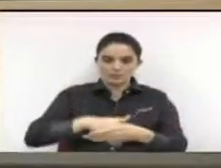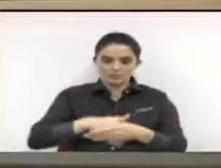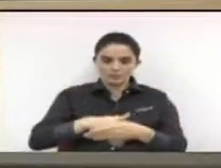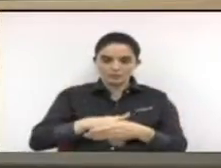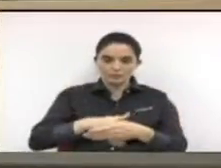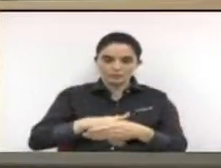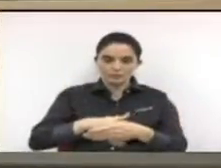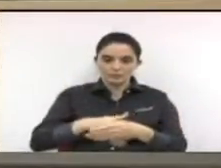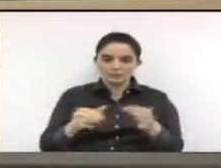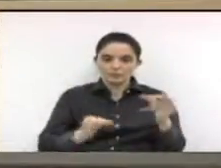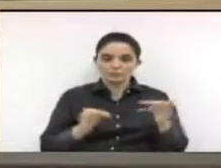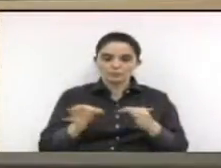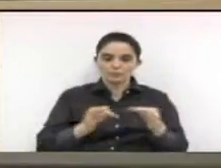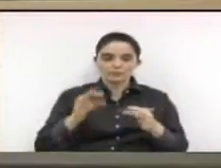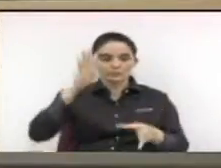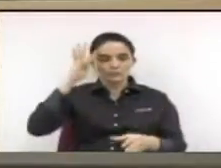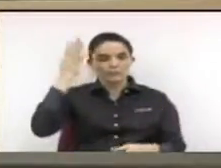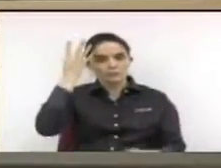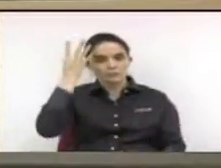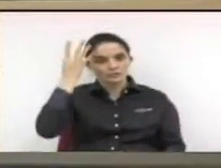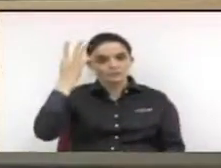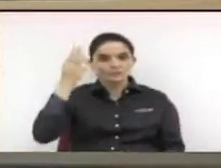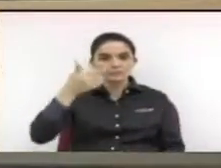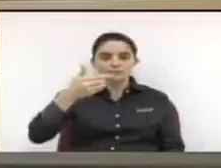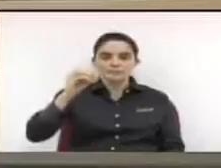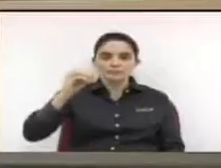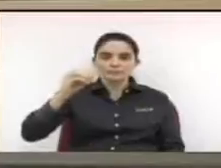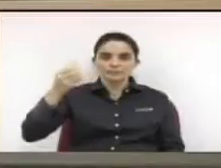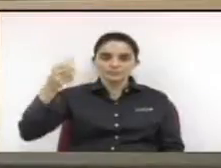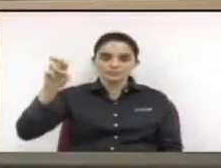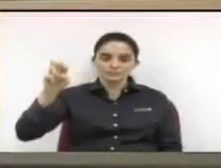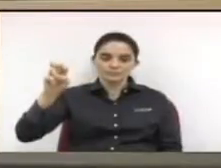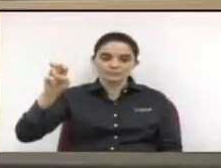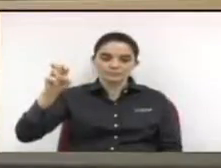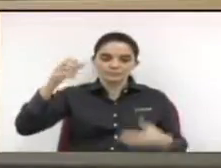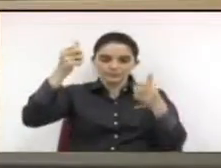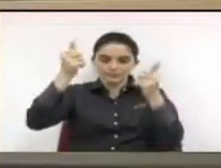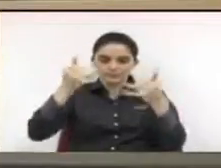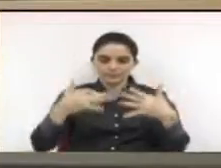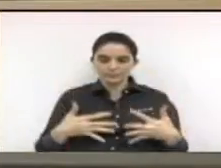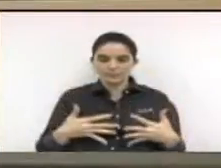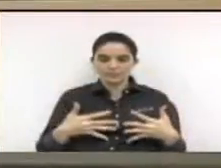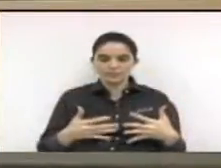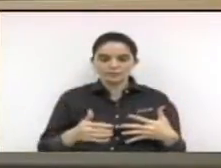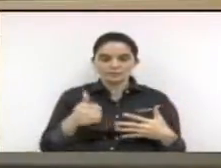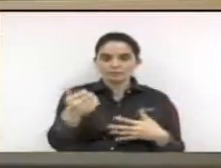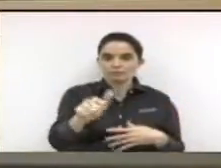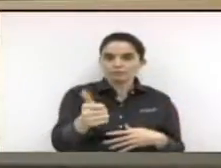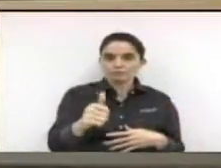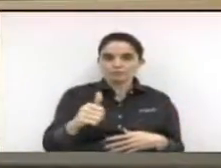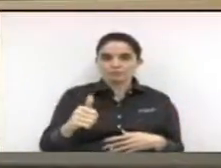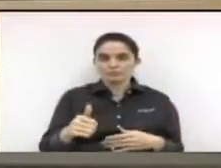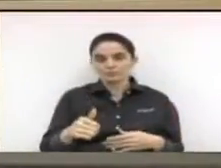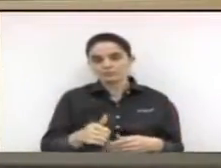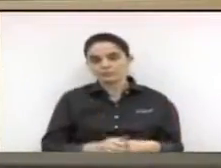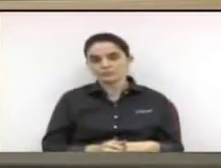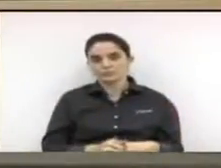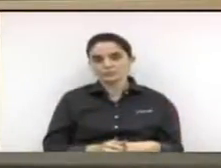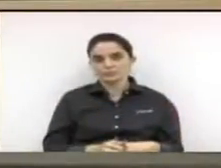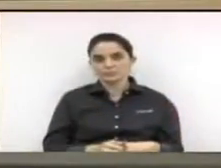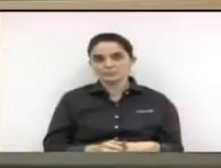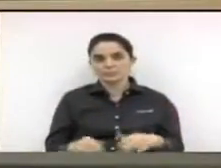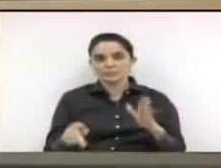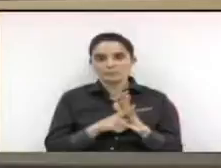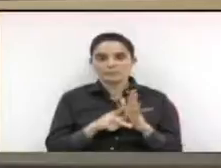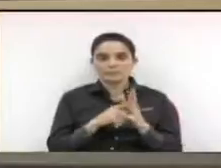de resolução 49 de 2015 de autoria da mesa diretora que dispõe sobre o sistema de controle interno da Câmara Municipal